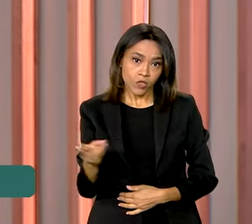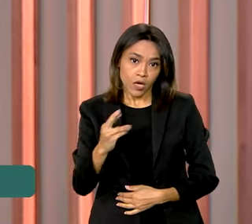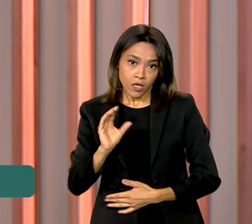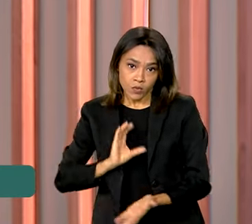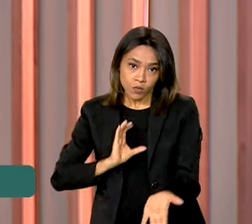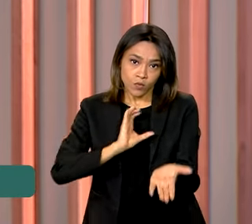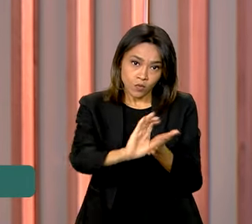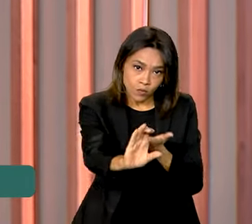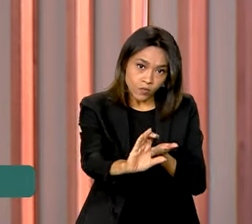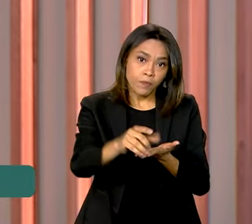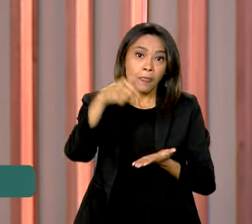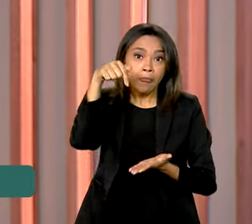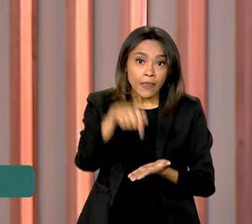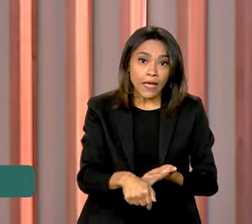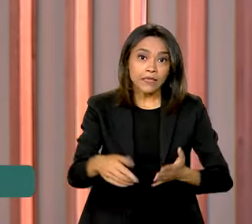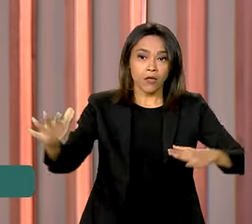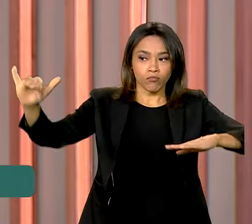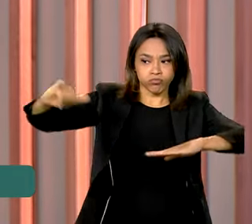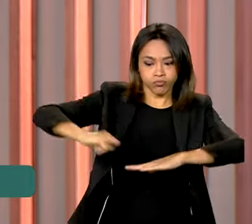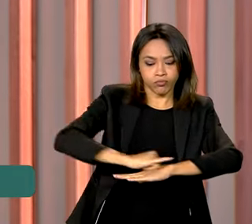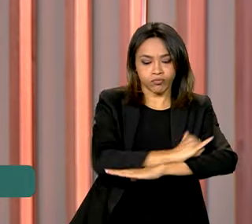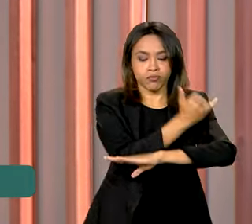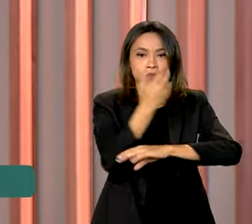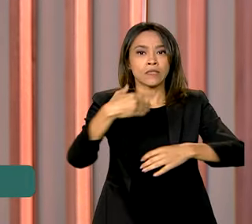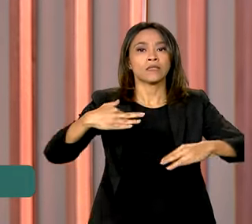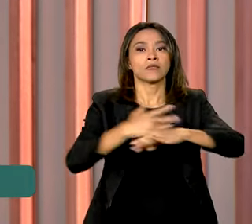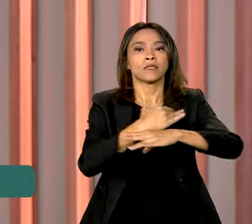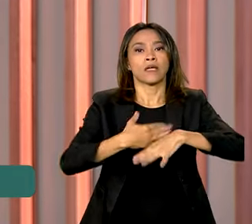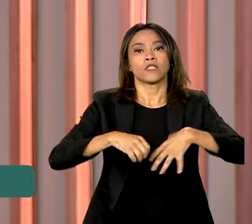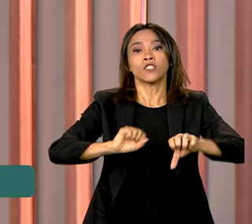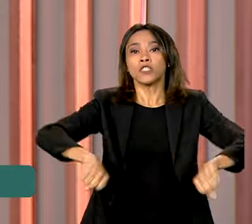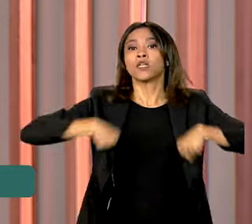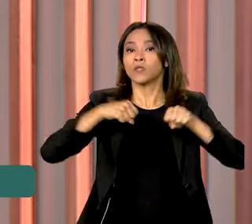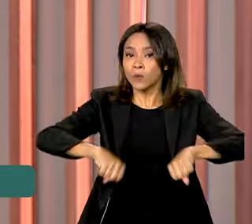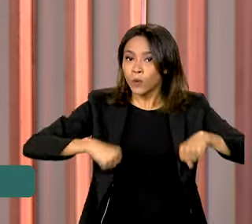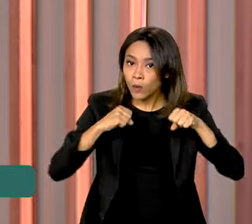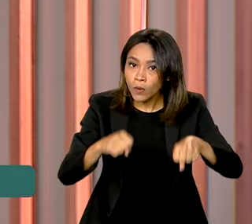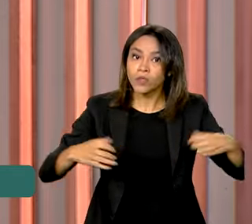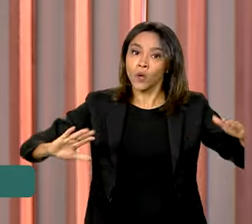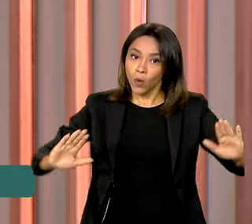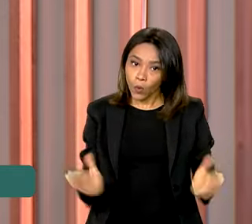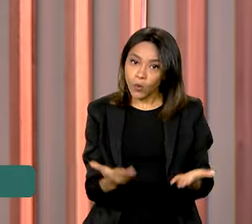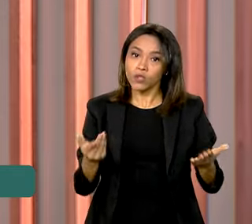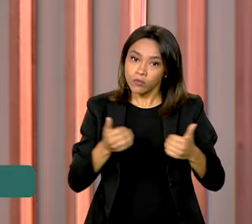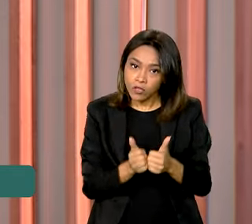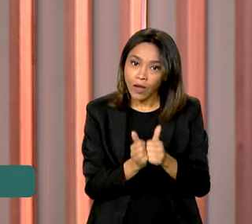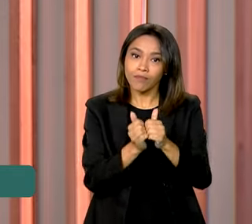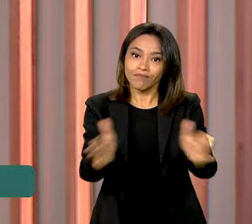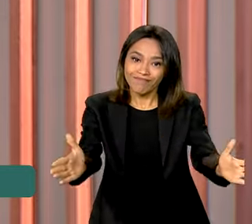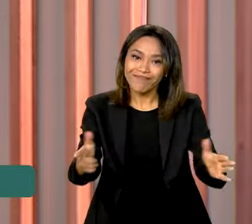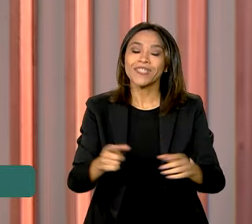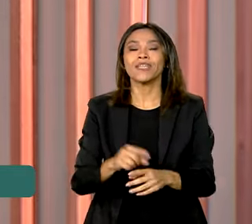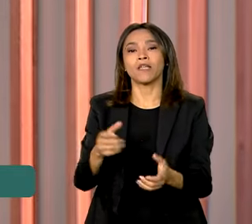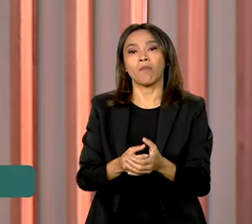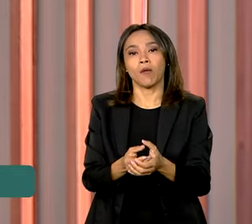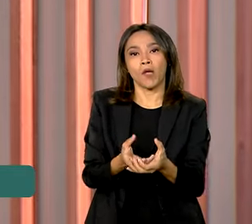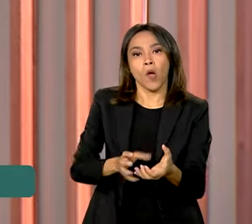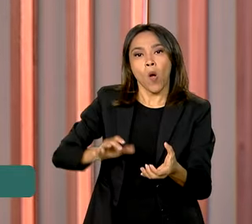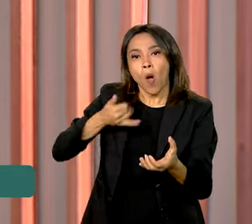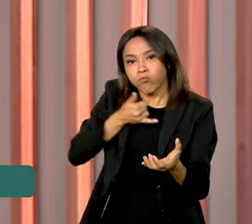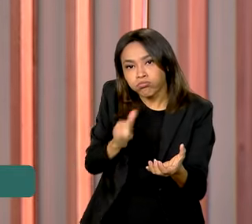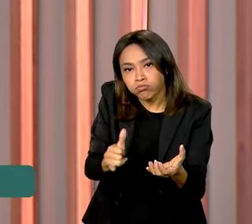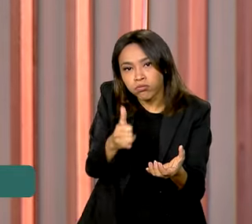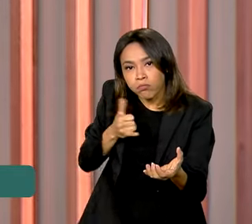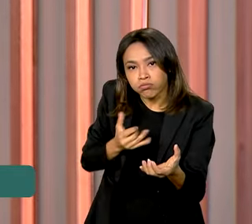A base aérea de canoas já pode operar voos comerciais a partir de hoje e bombas de água trabalham para escoar o